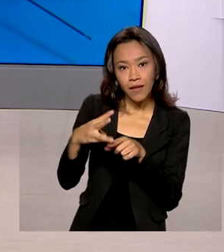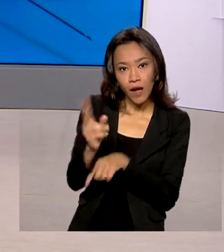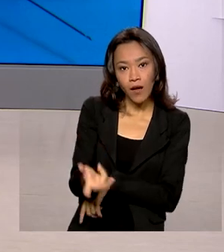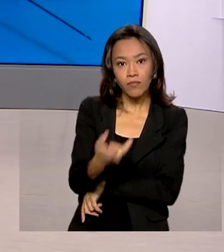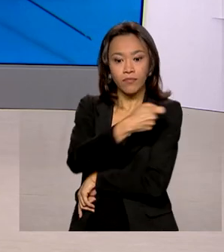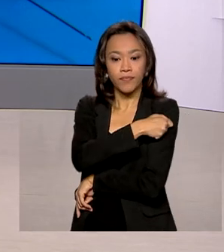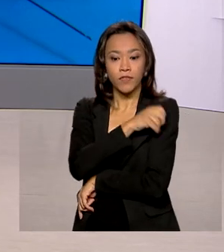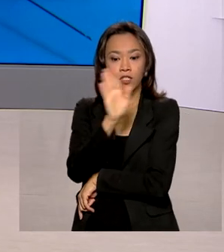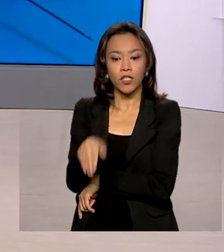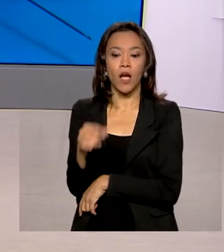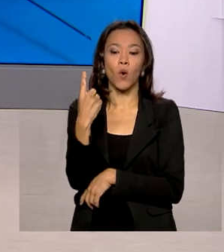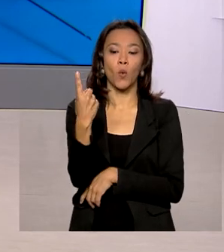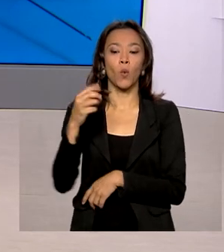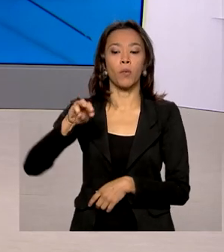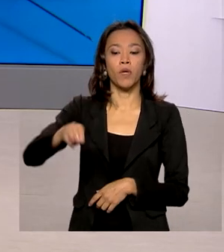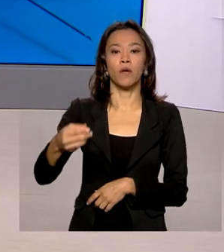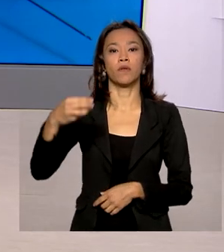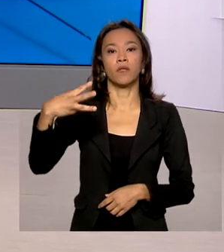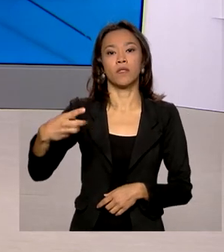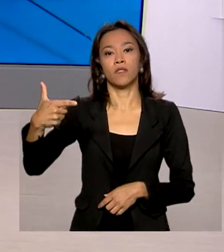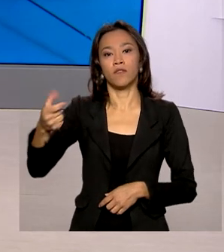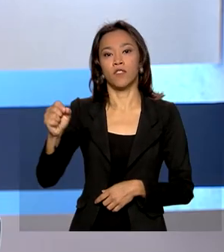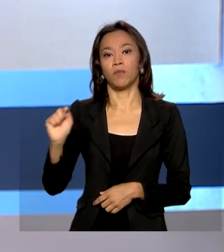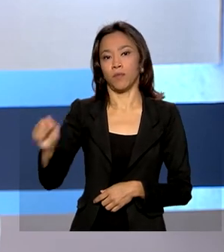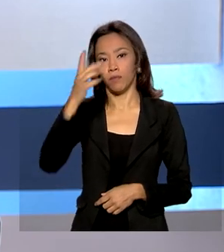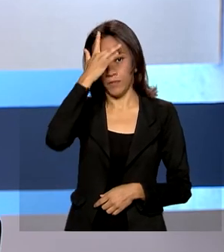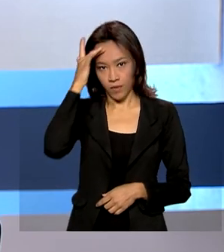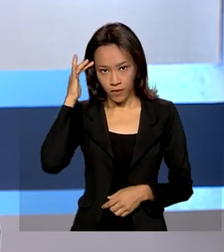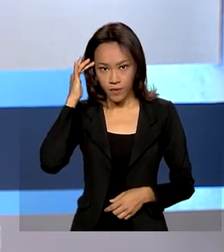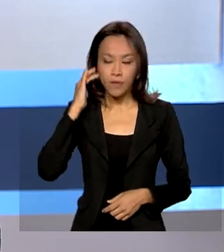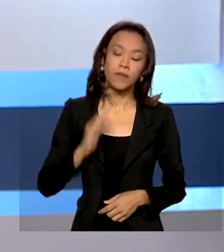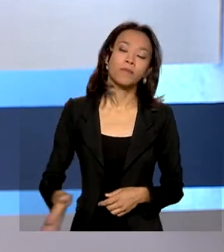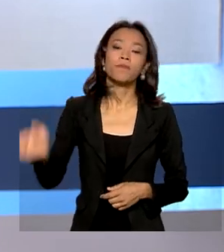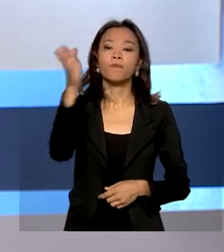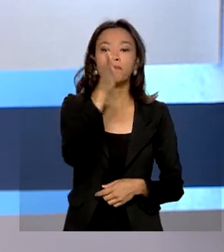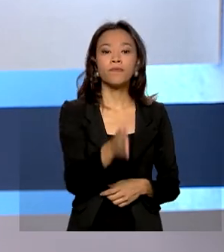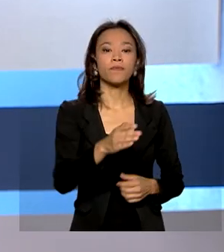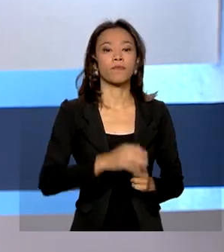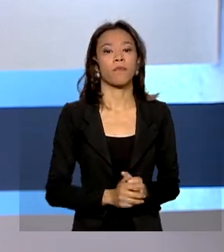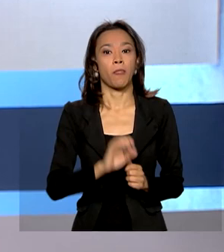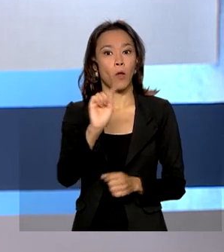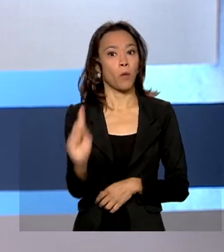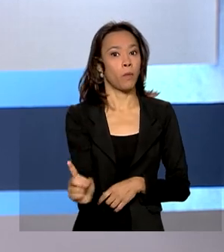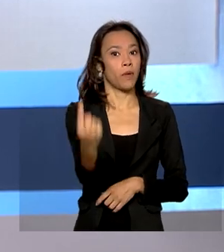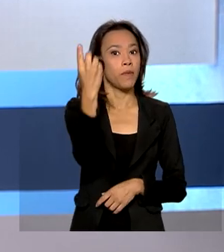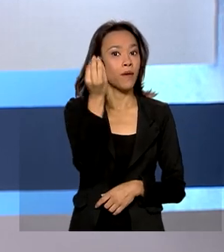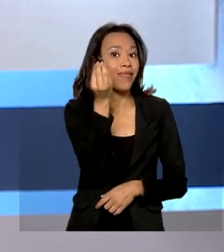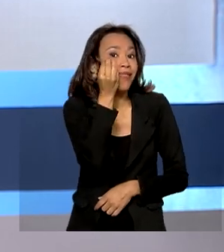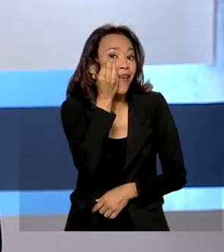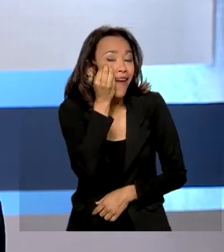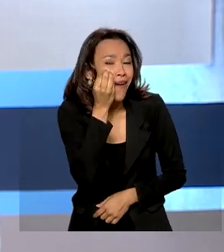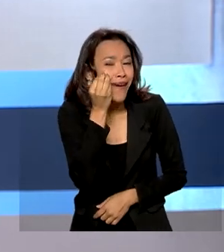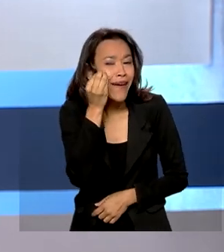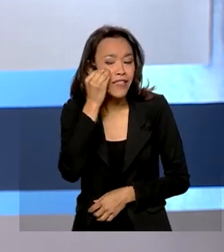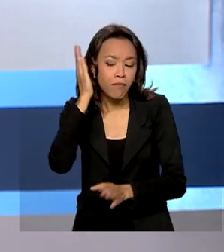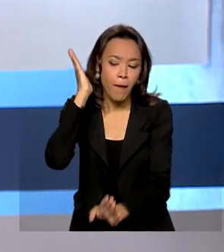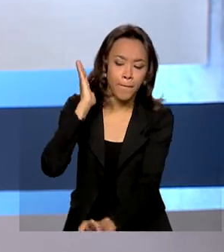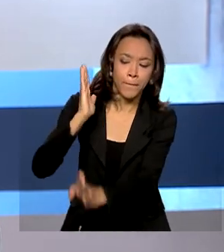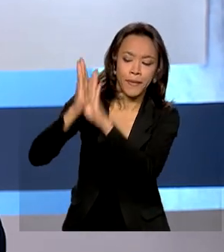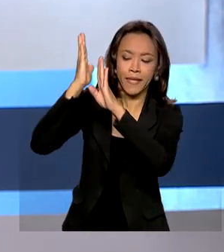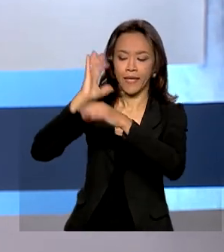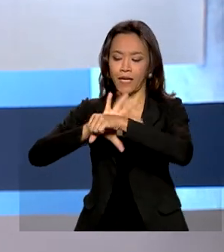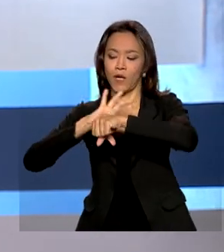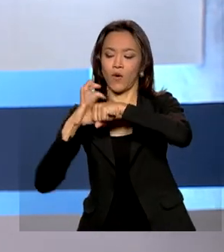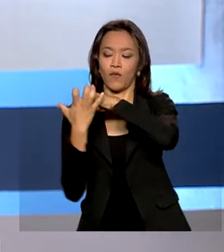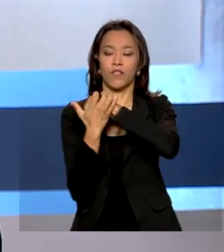milhão, 320 mil pessoas. O primeiro teste para a detecção da Covid-19 100%